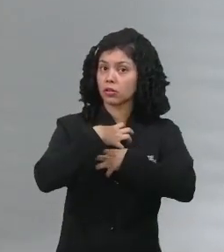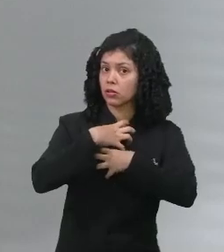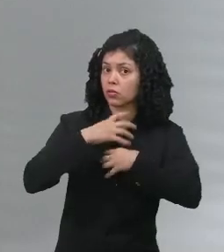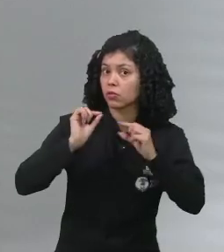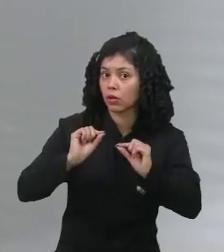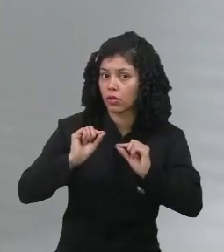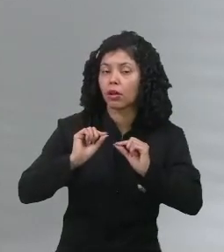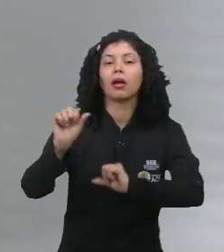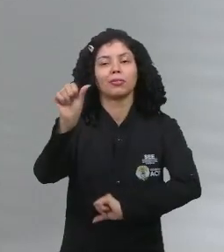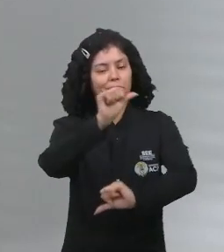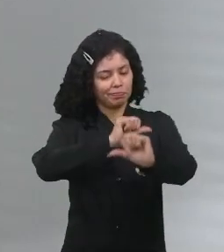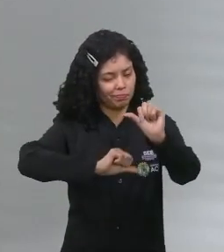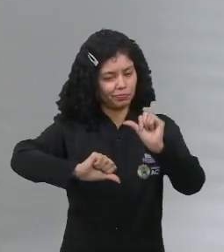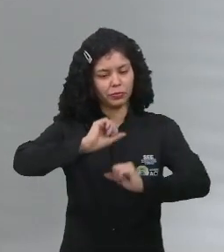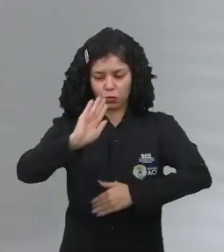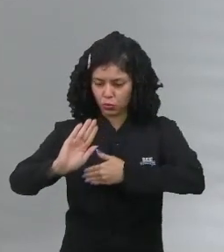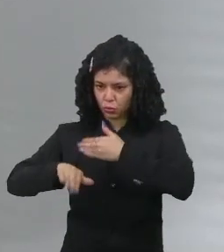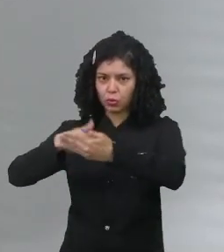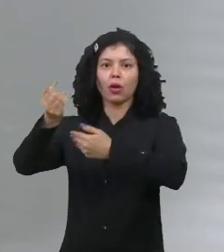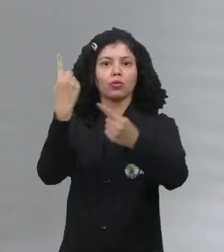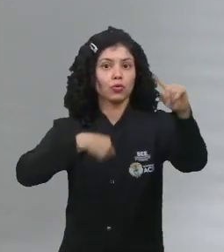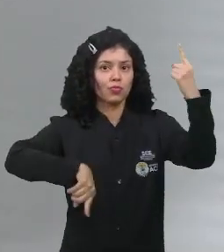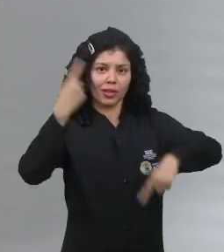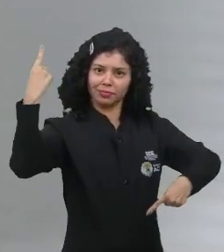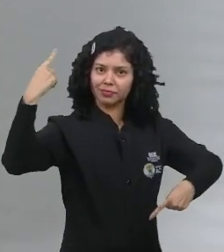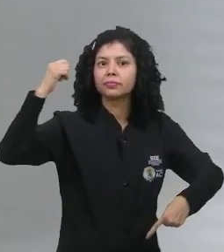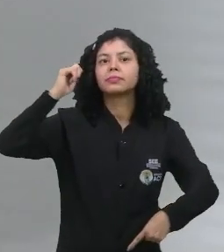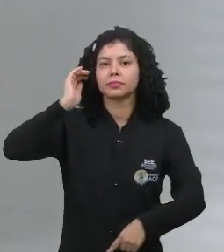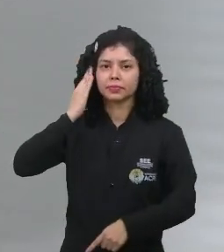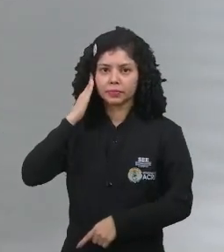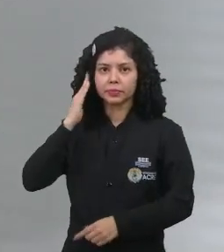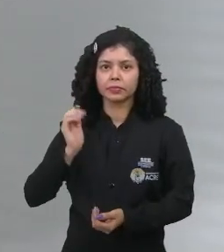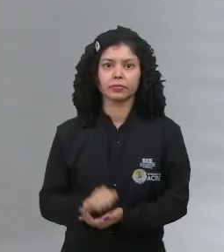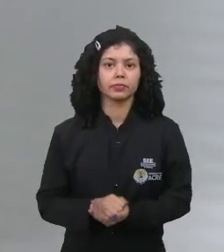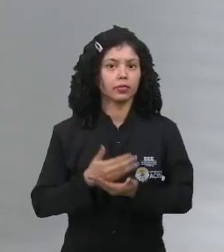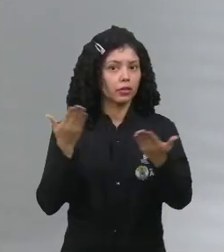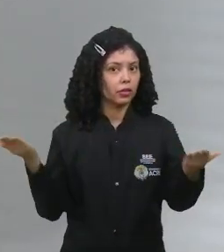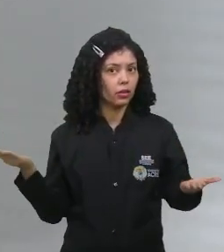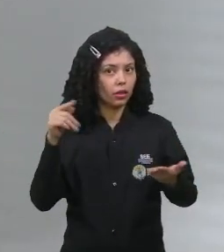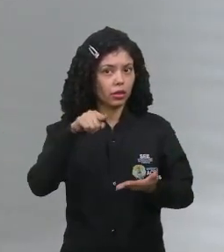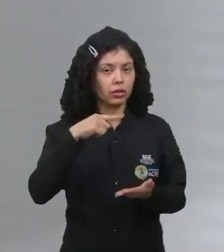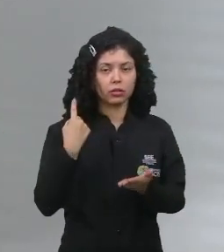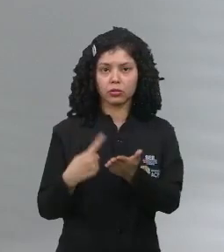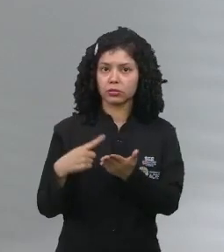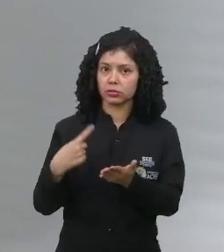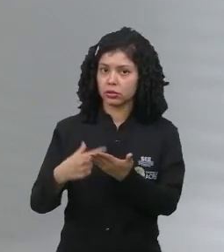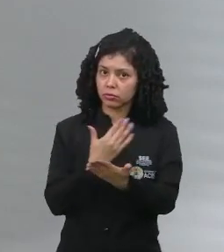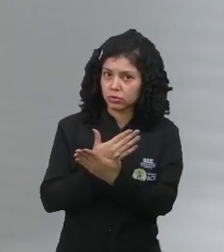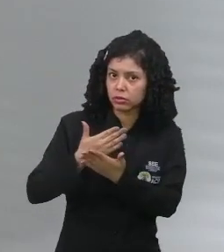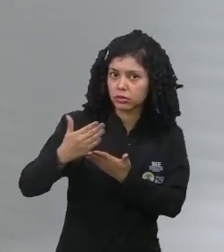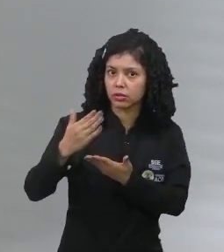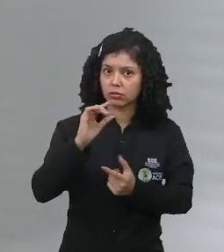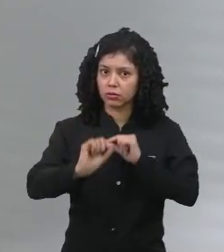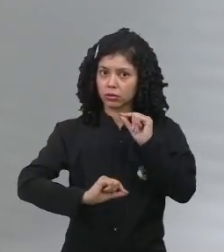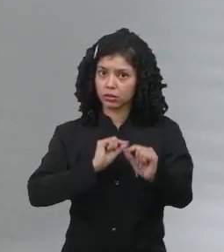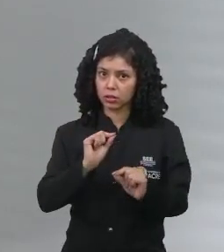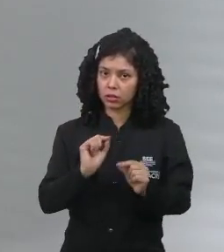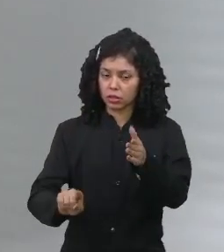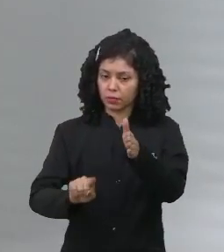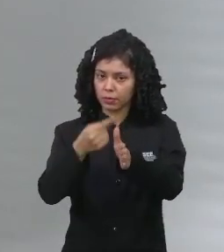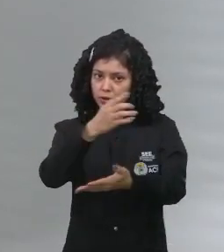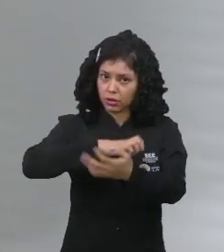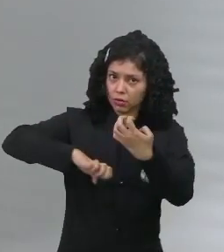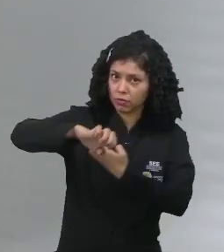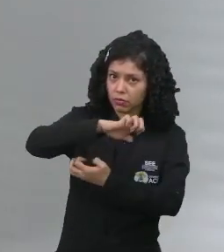de mudança, transformação. Então, essa condição inicial da primeira